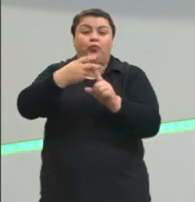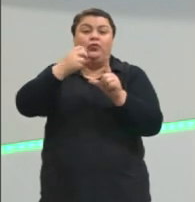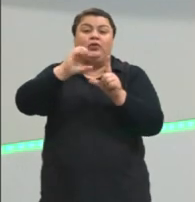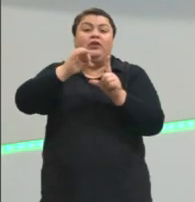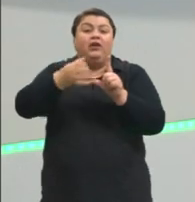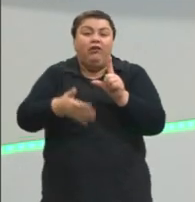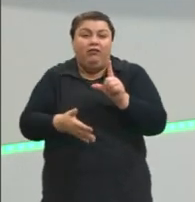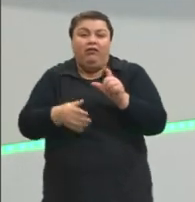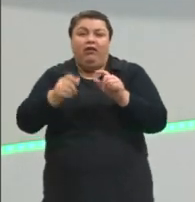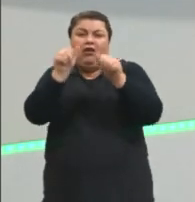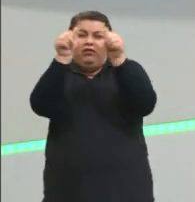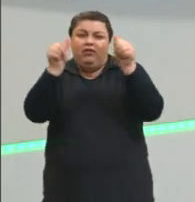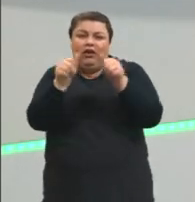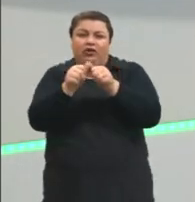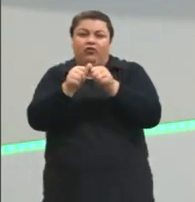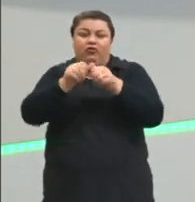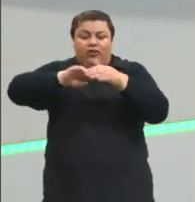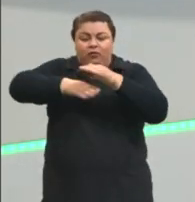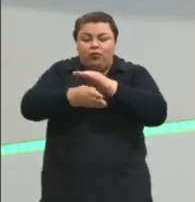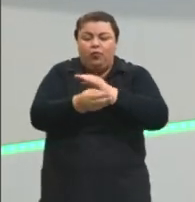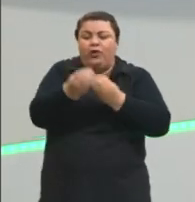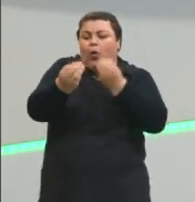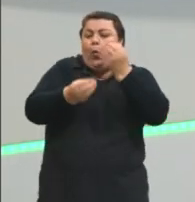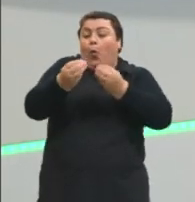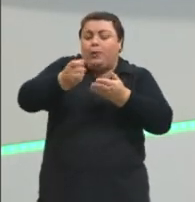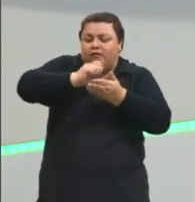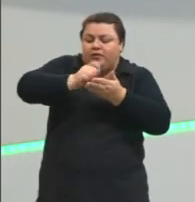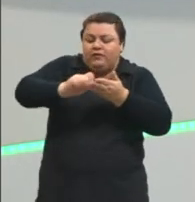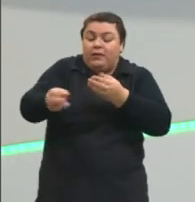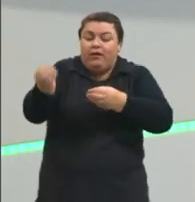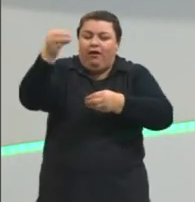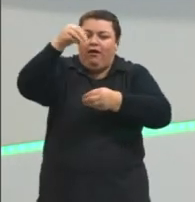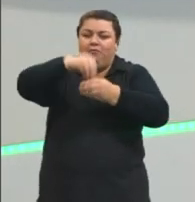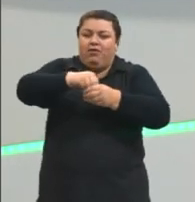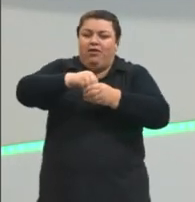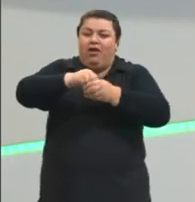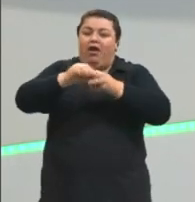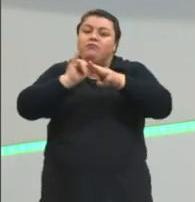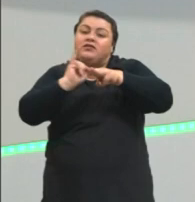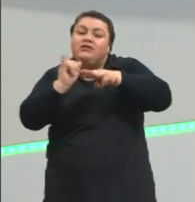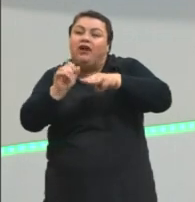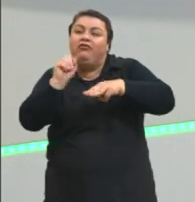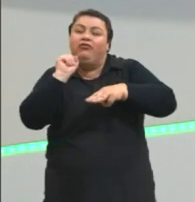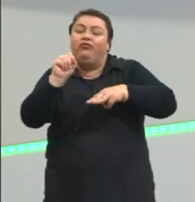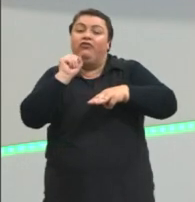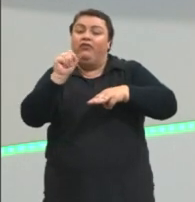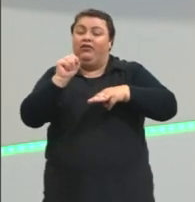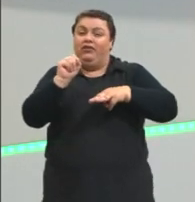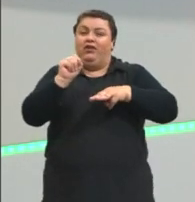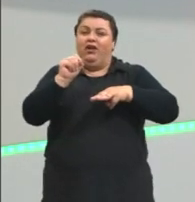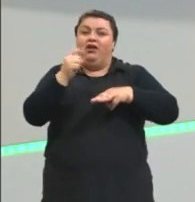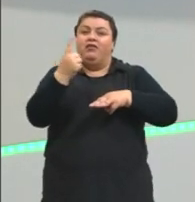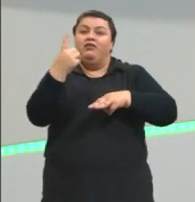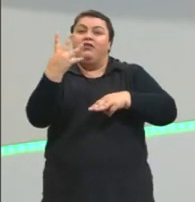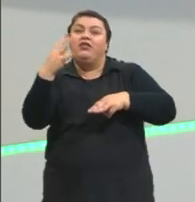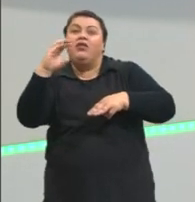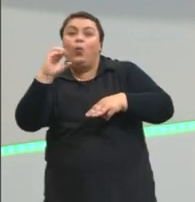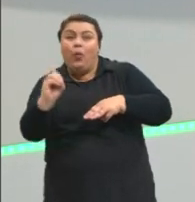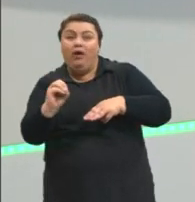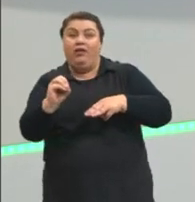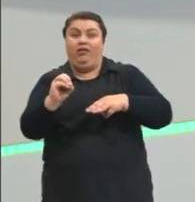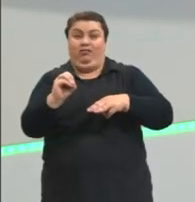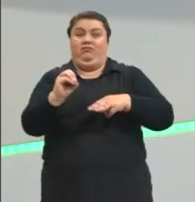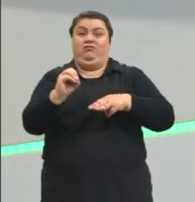o modo como a gente escrevia para caber a mensagem que a gente queria comunicar em 140 caracteres.